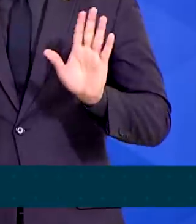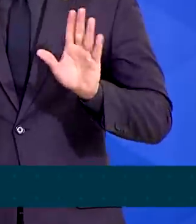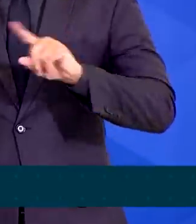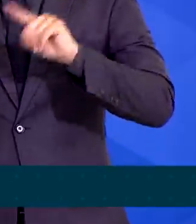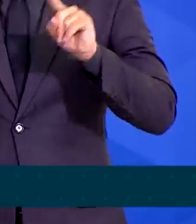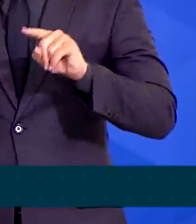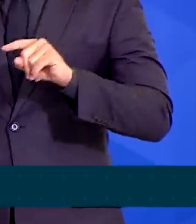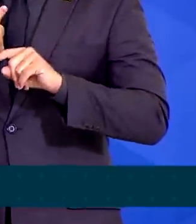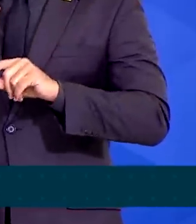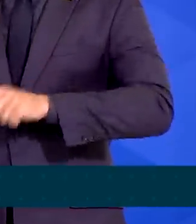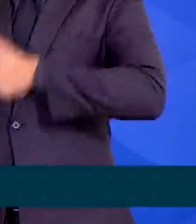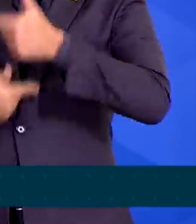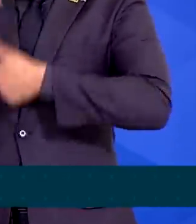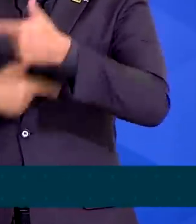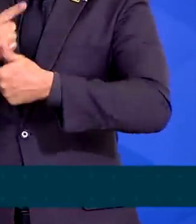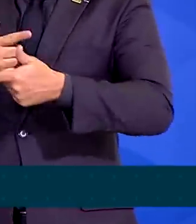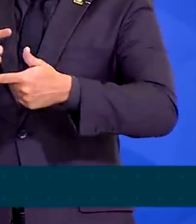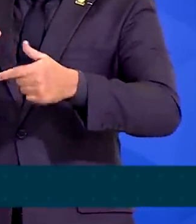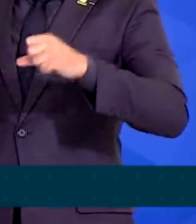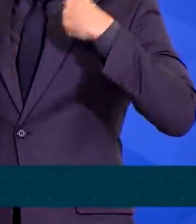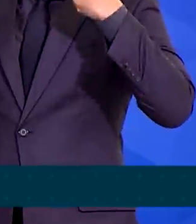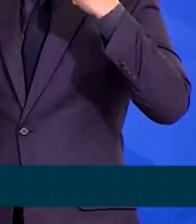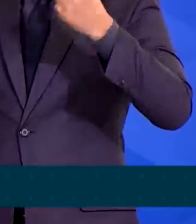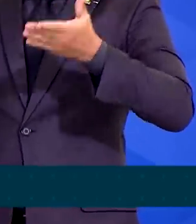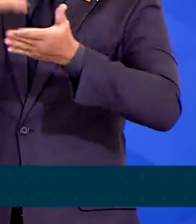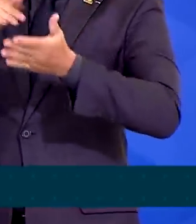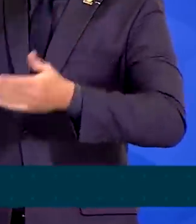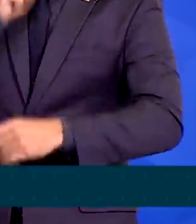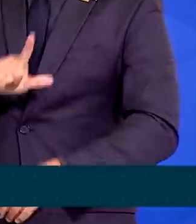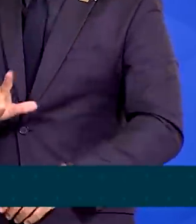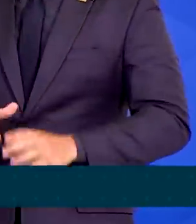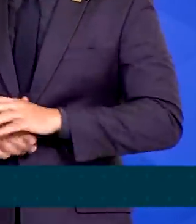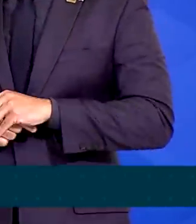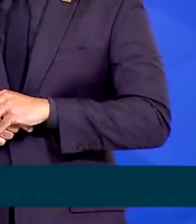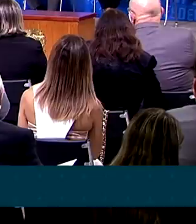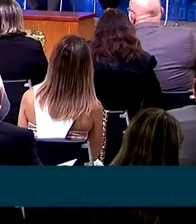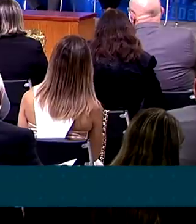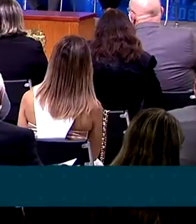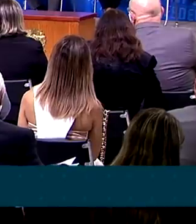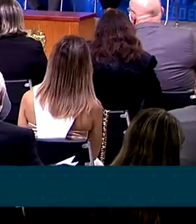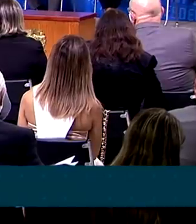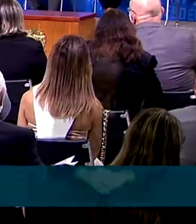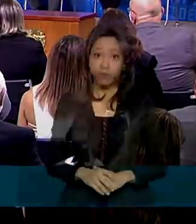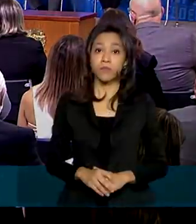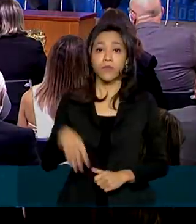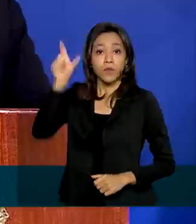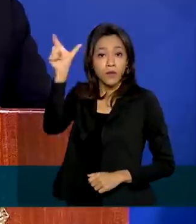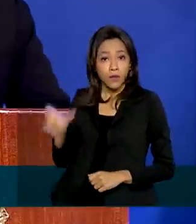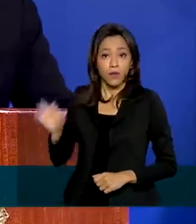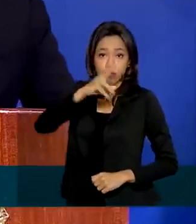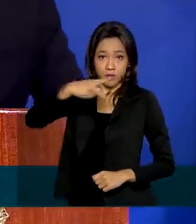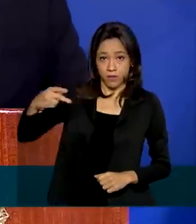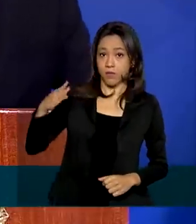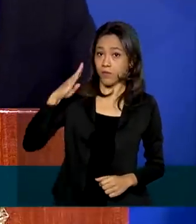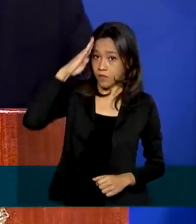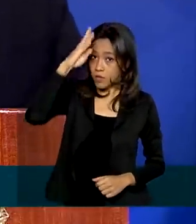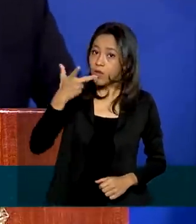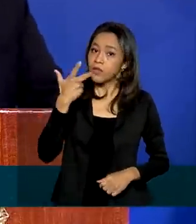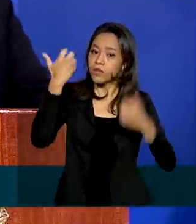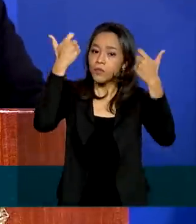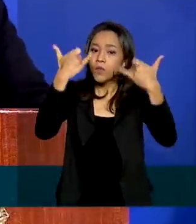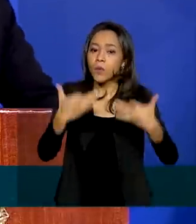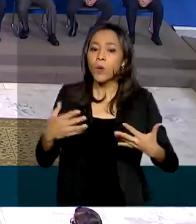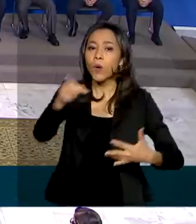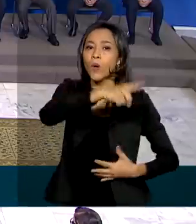sabemos que nós vamos correr até o jogo acabar e correr o máximo possível. E achamos que vamos ganhar. O presidente Jair Bolsonaro falou sobre os